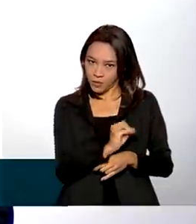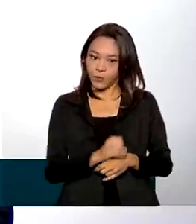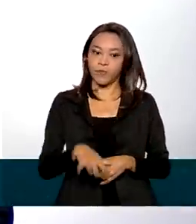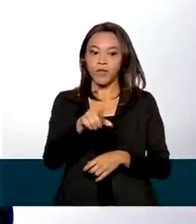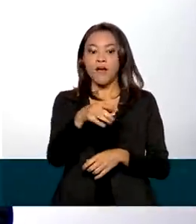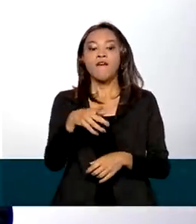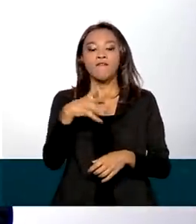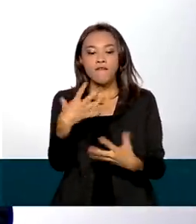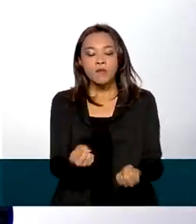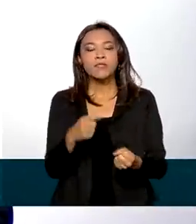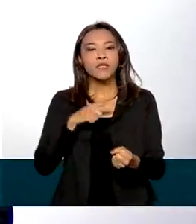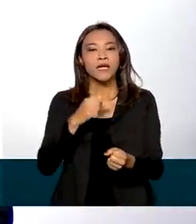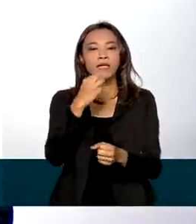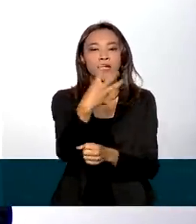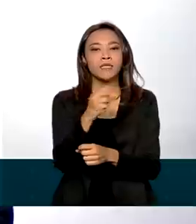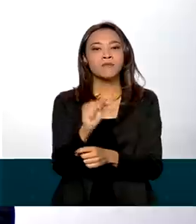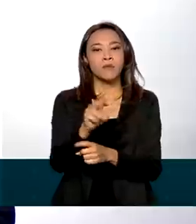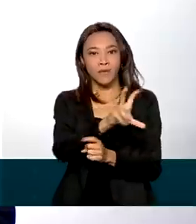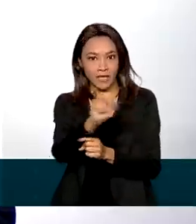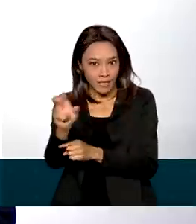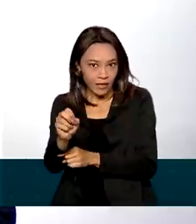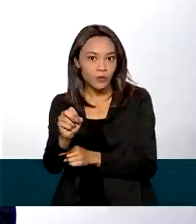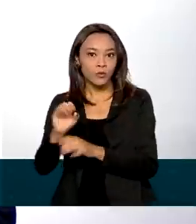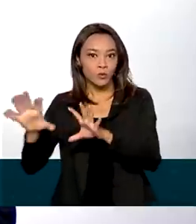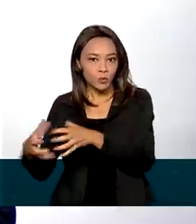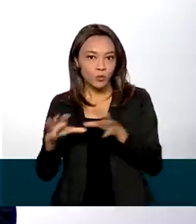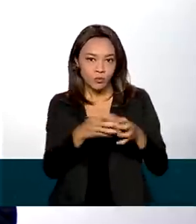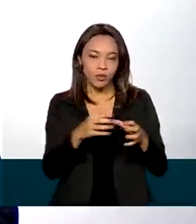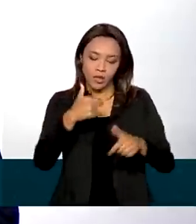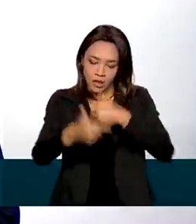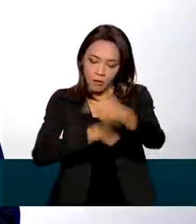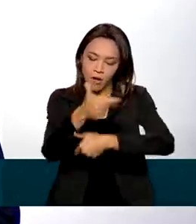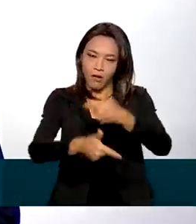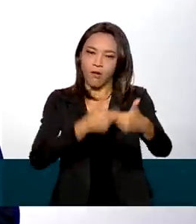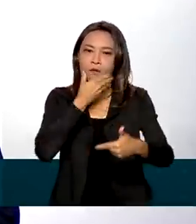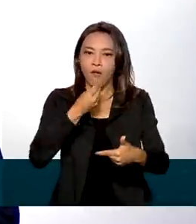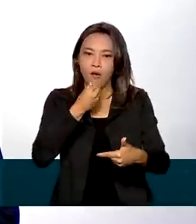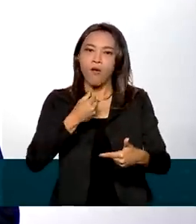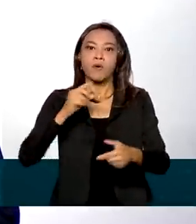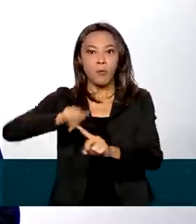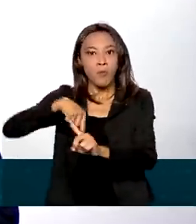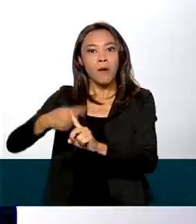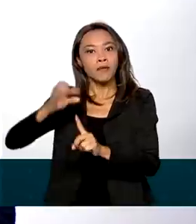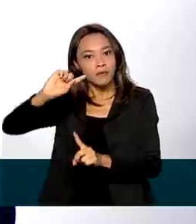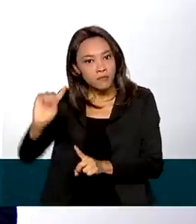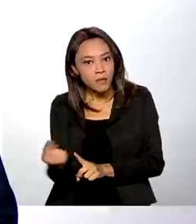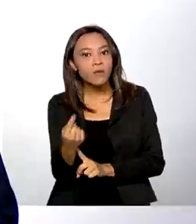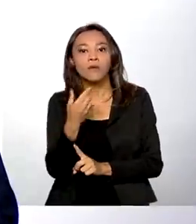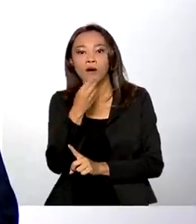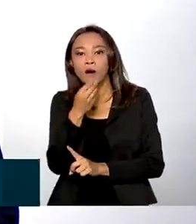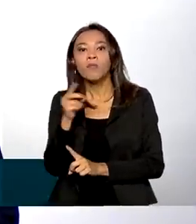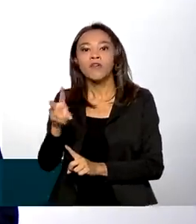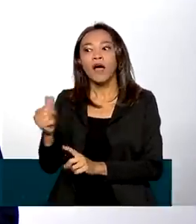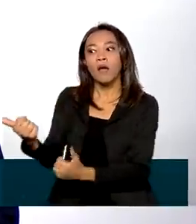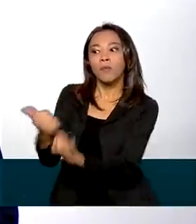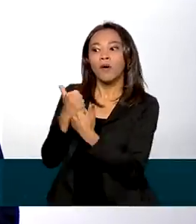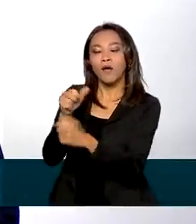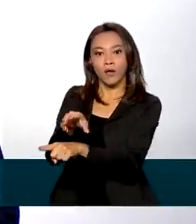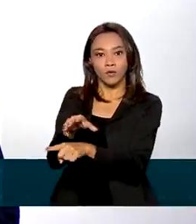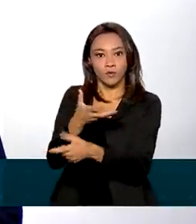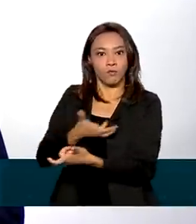homens aí do ICMBio e do IBAMA, com mais mil homens que vão ser acionados dos bombeiros